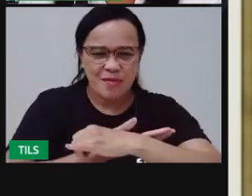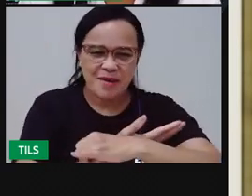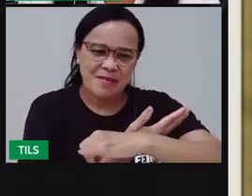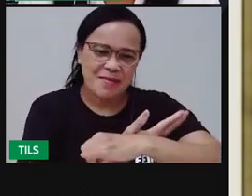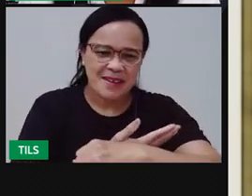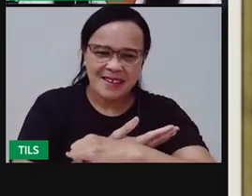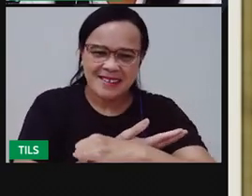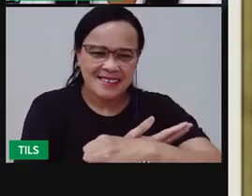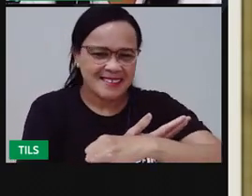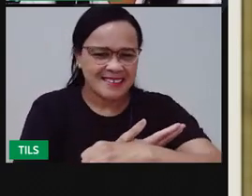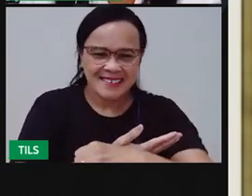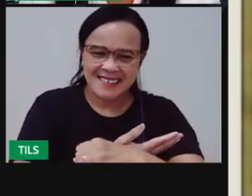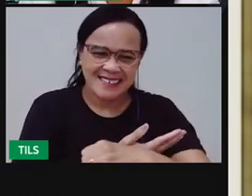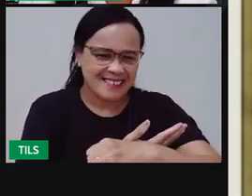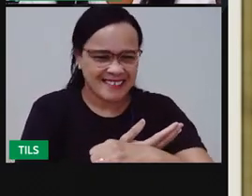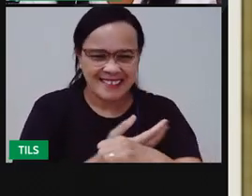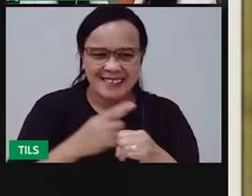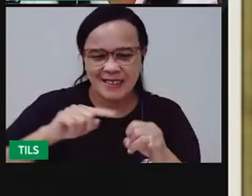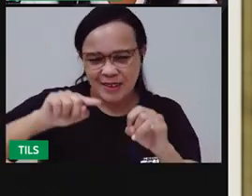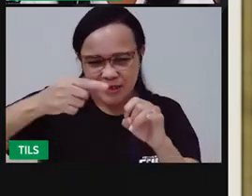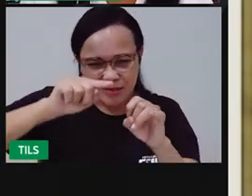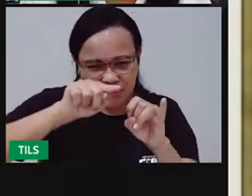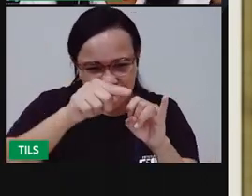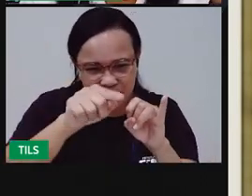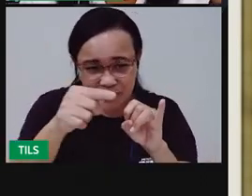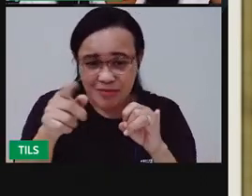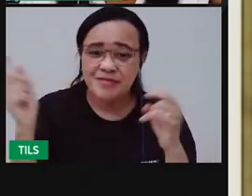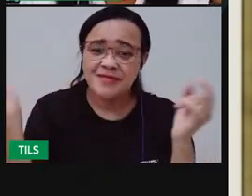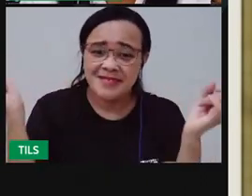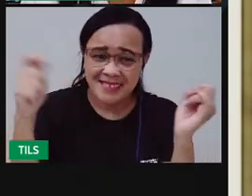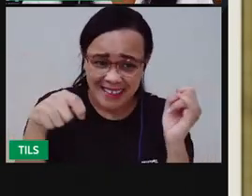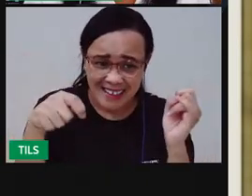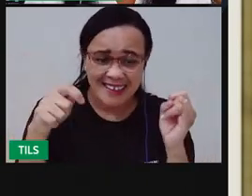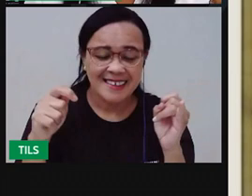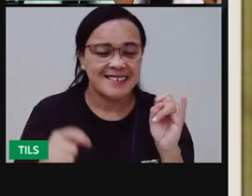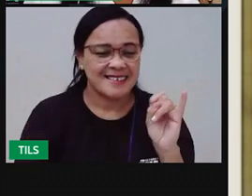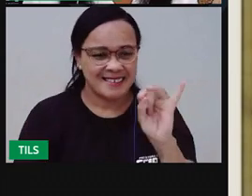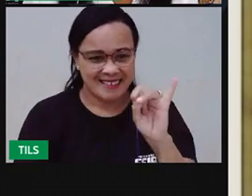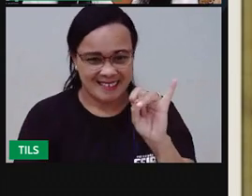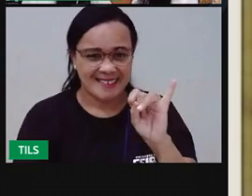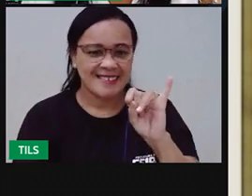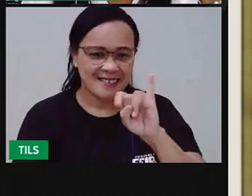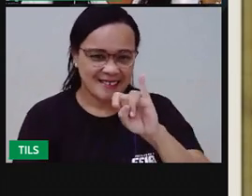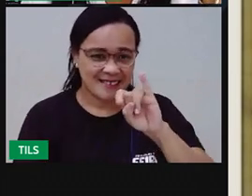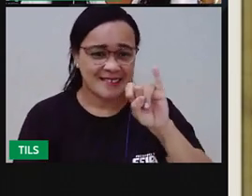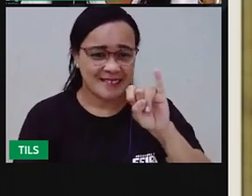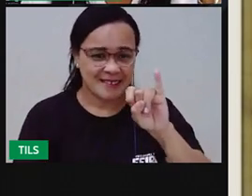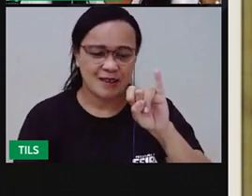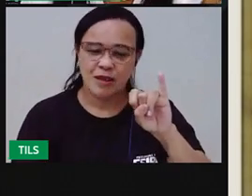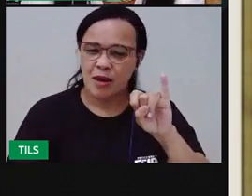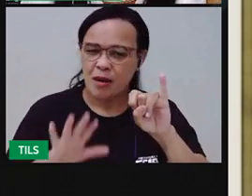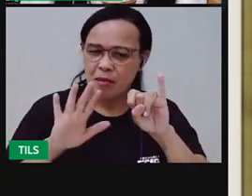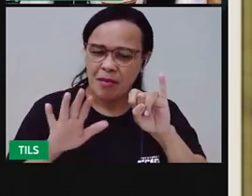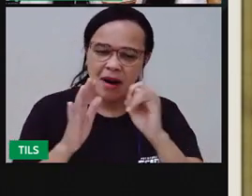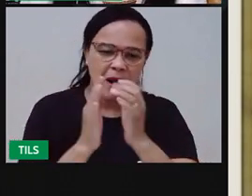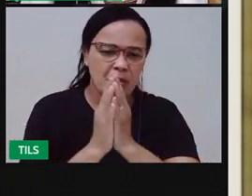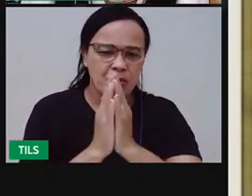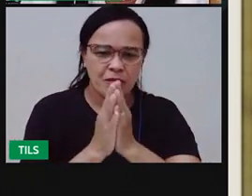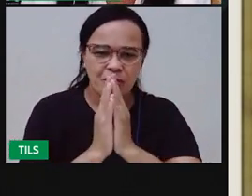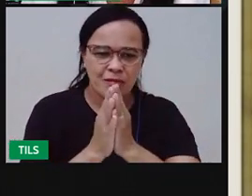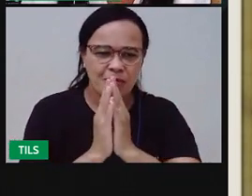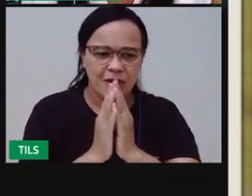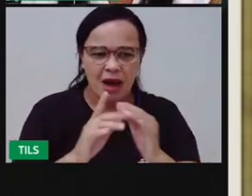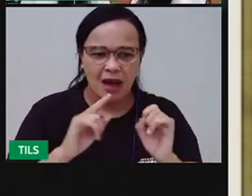Meto-me em todos os buraquinhos onde os outros não cabem. Mas, por favor, não me